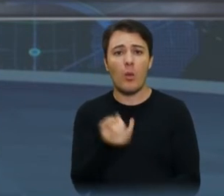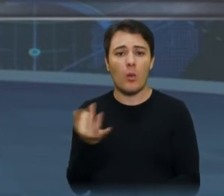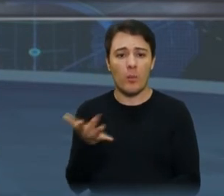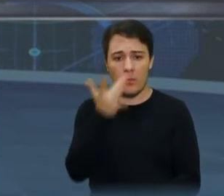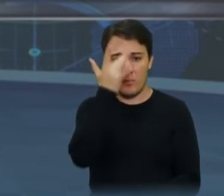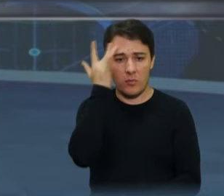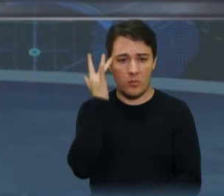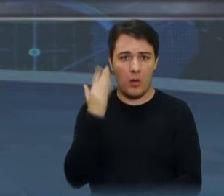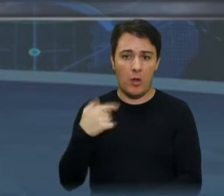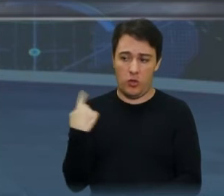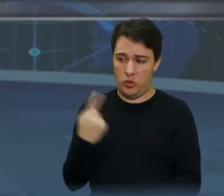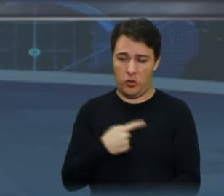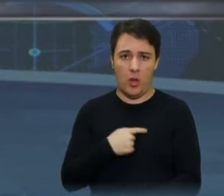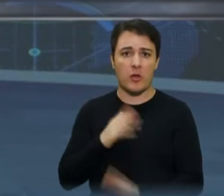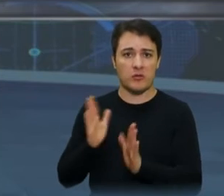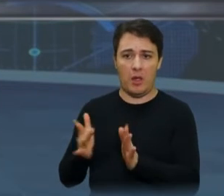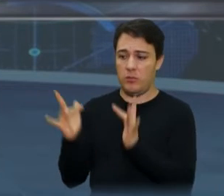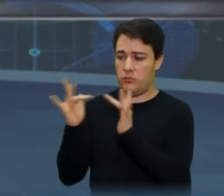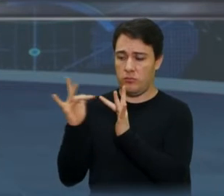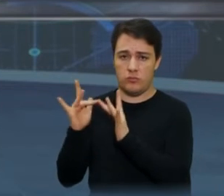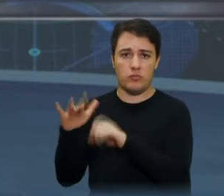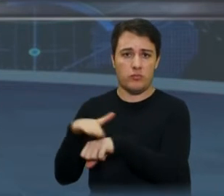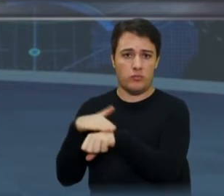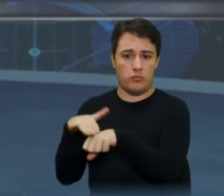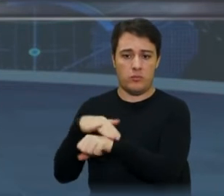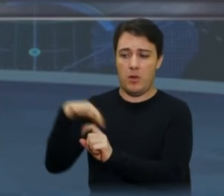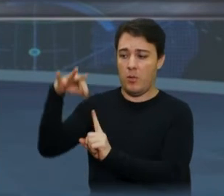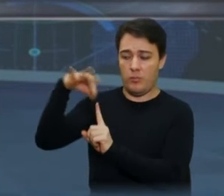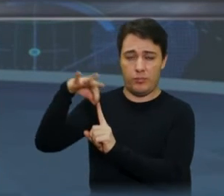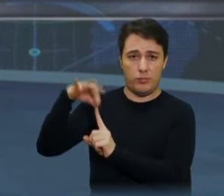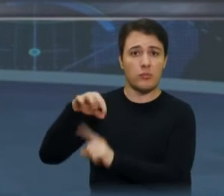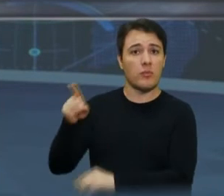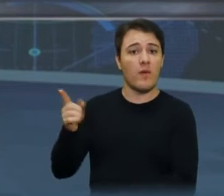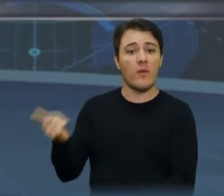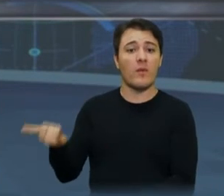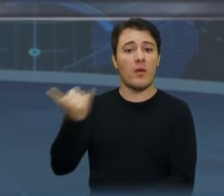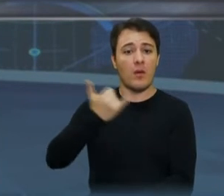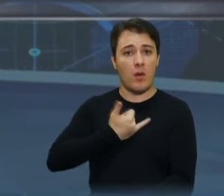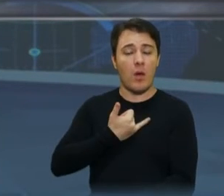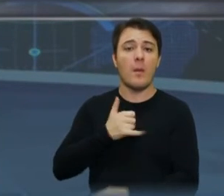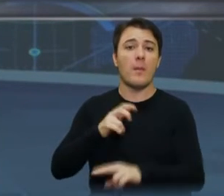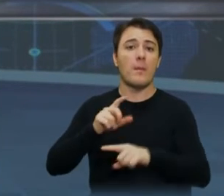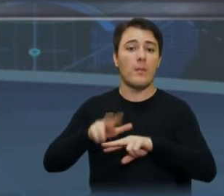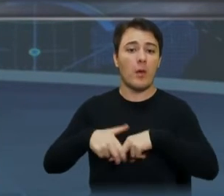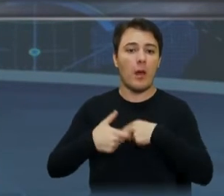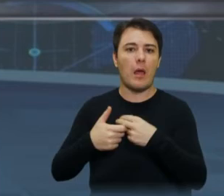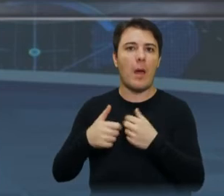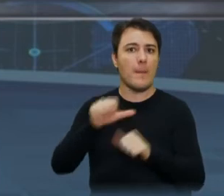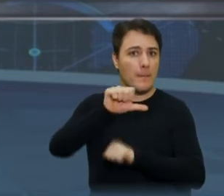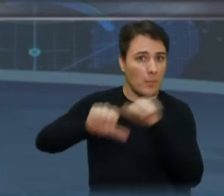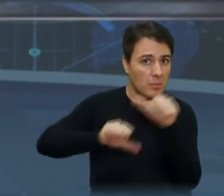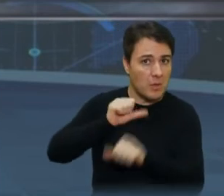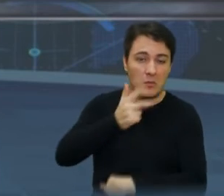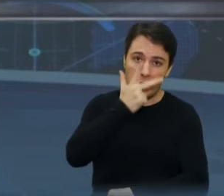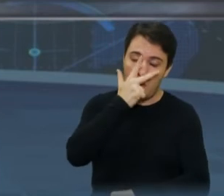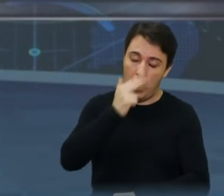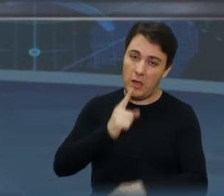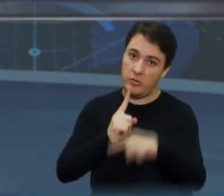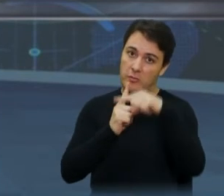com as quais conversamos nos pontos disseram que essa mudança foi positiva.